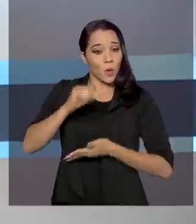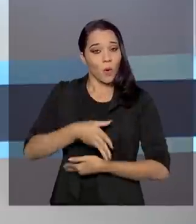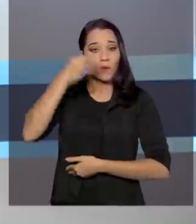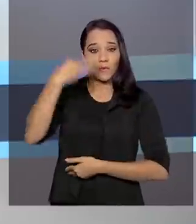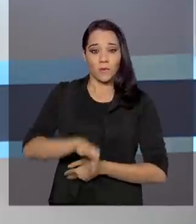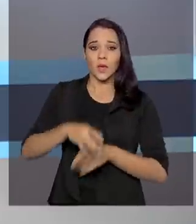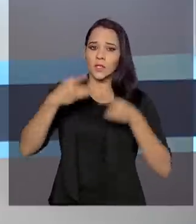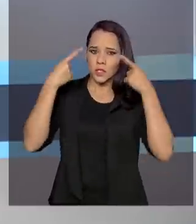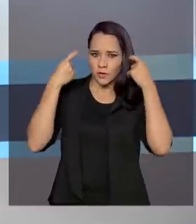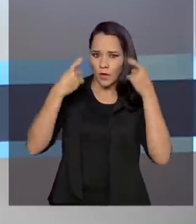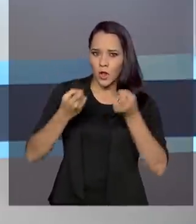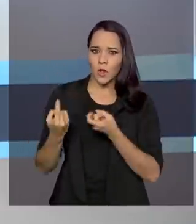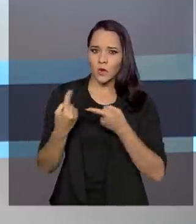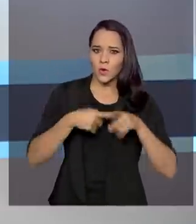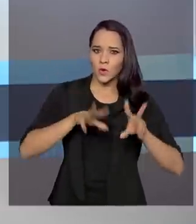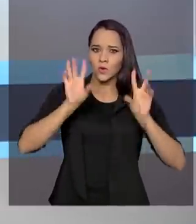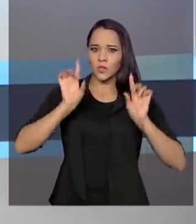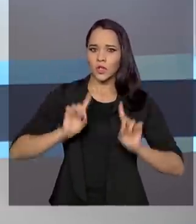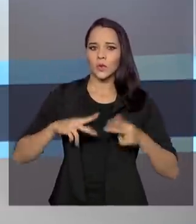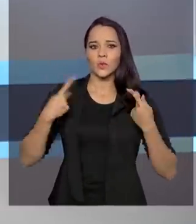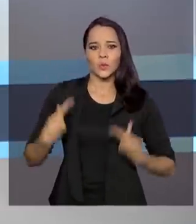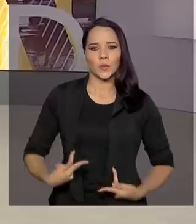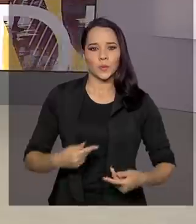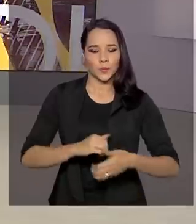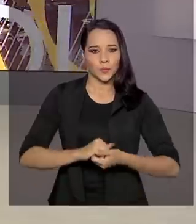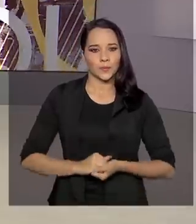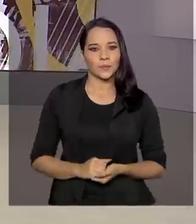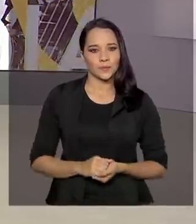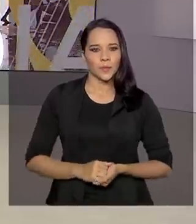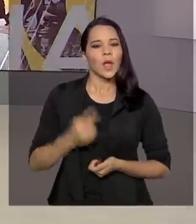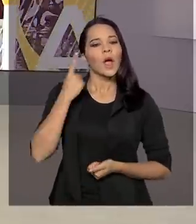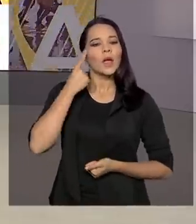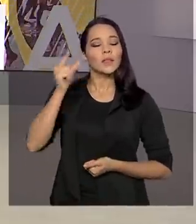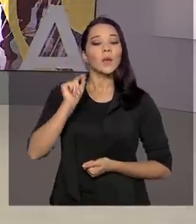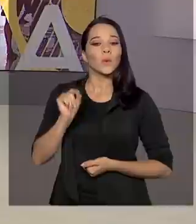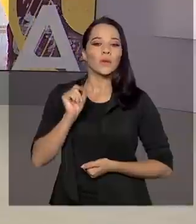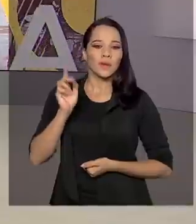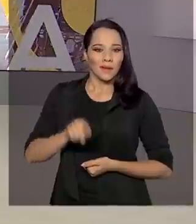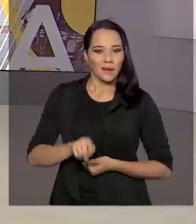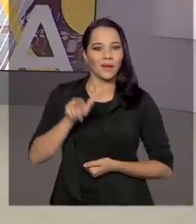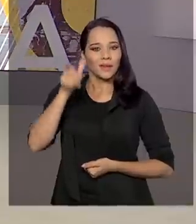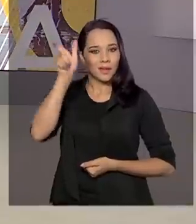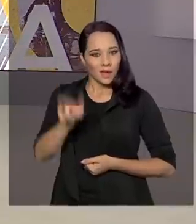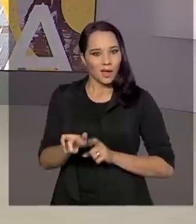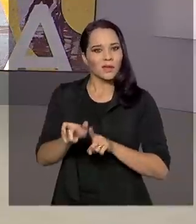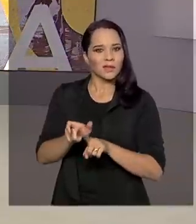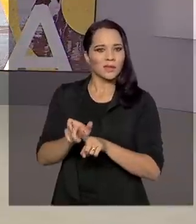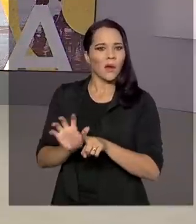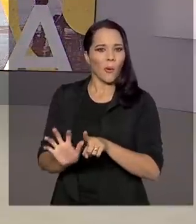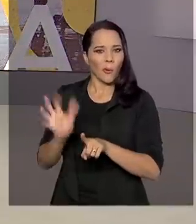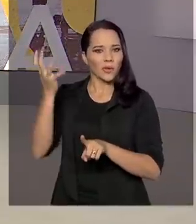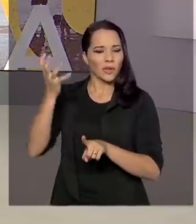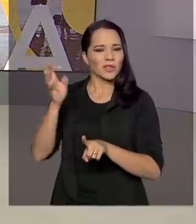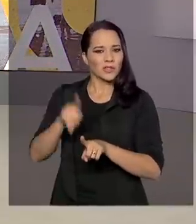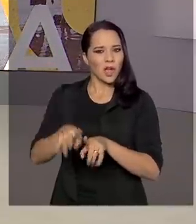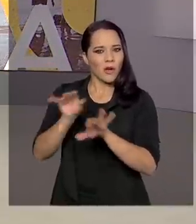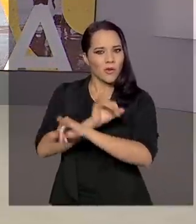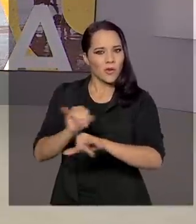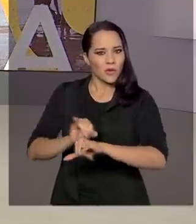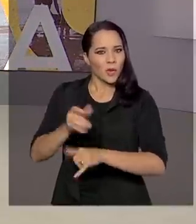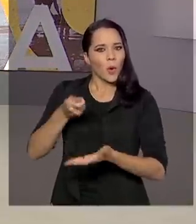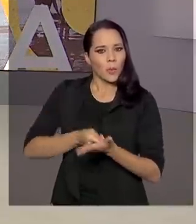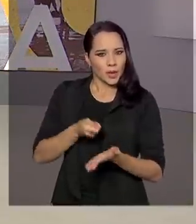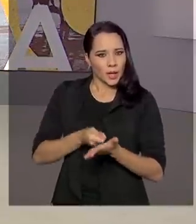confirmados de violações de direitos humanos. A ideia é fazer com que esses casos, que já são de notificação